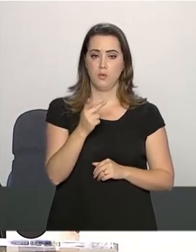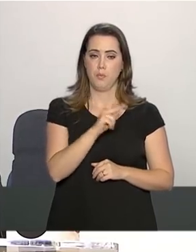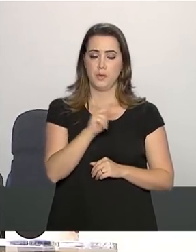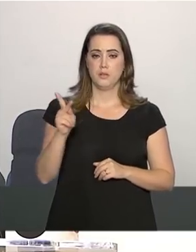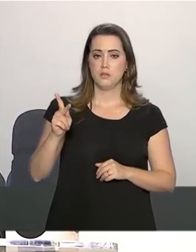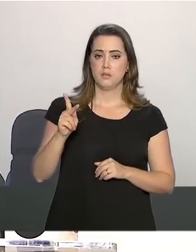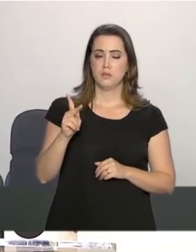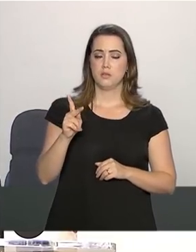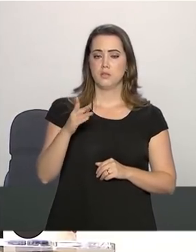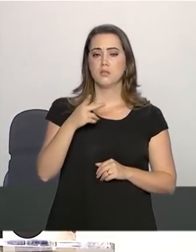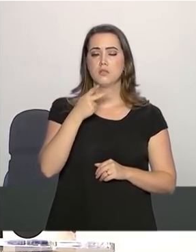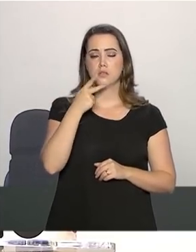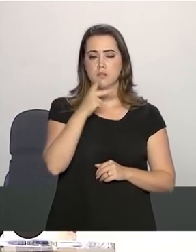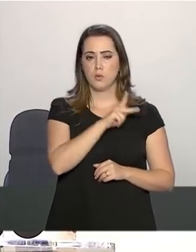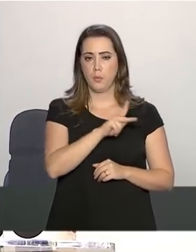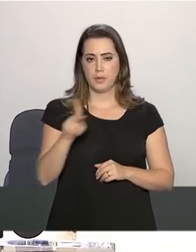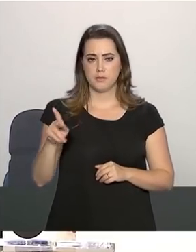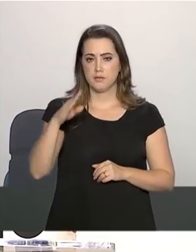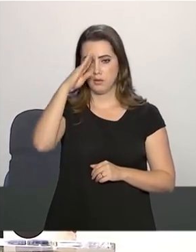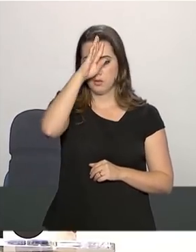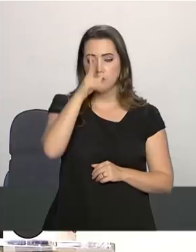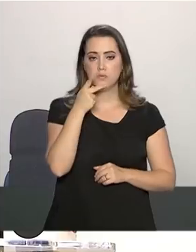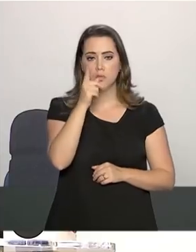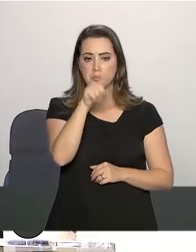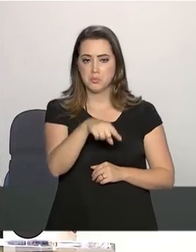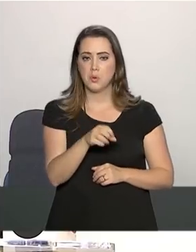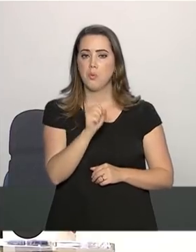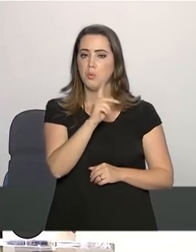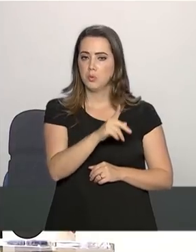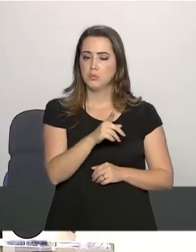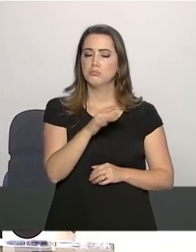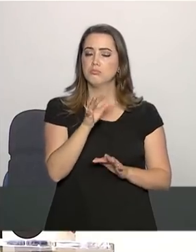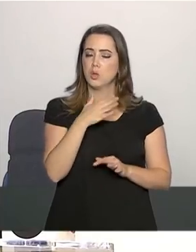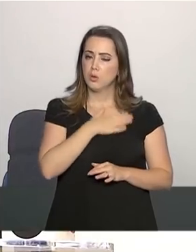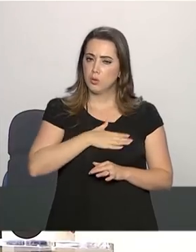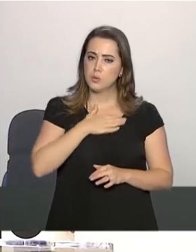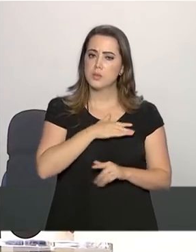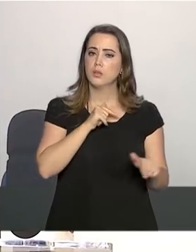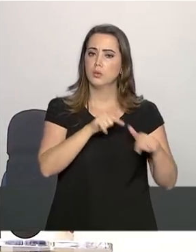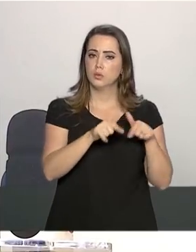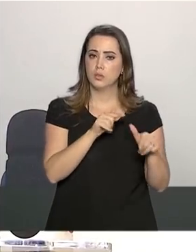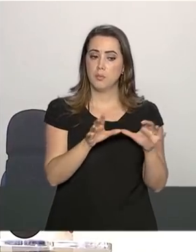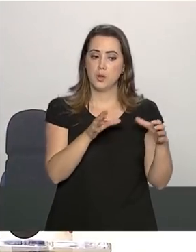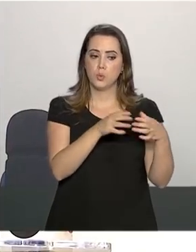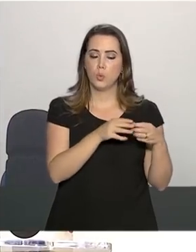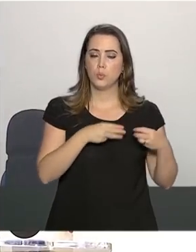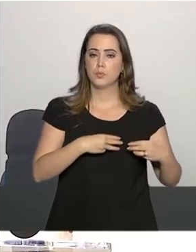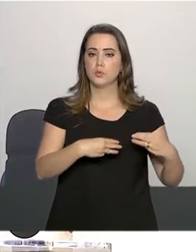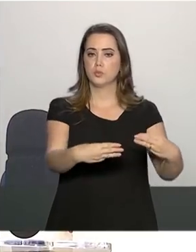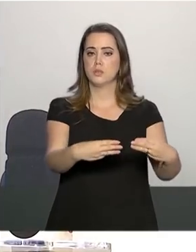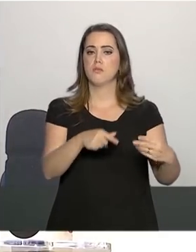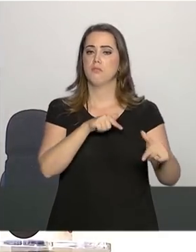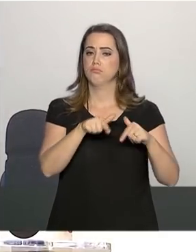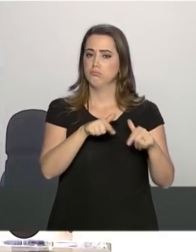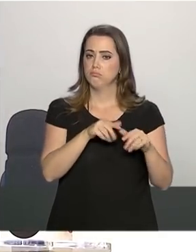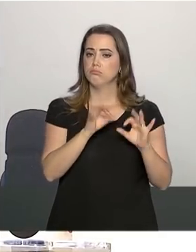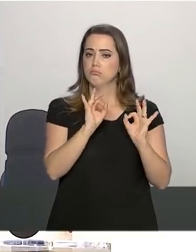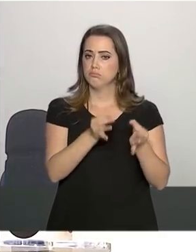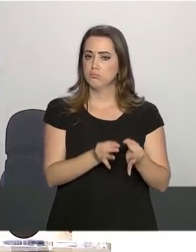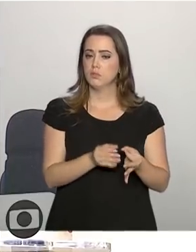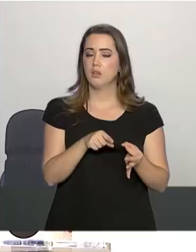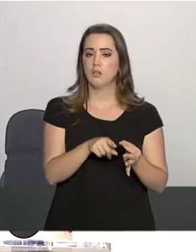tem se mostrado bastante satisfeito com a condução dos trabalhos pelos ministérios e com o